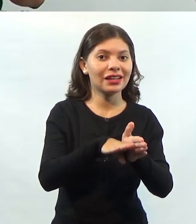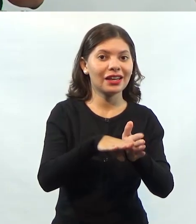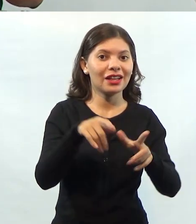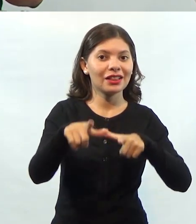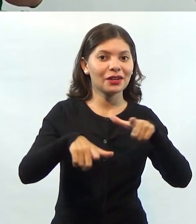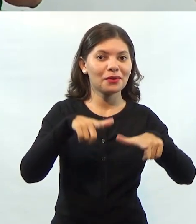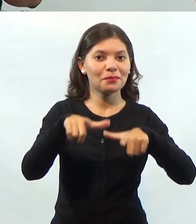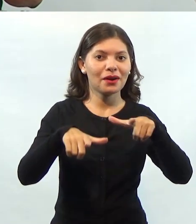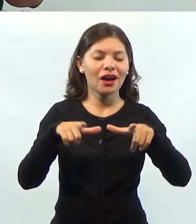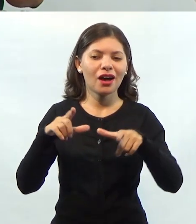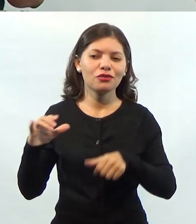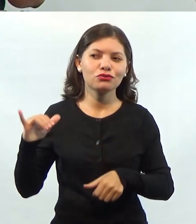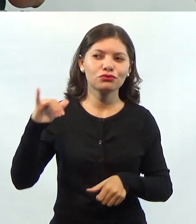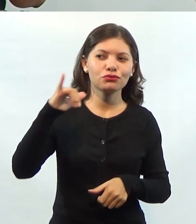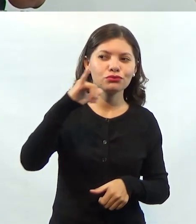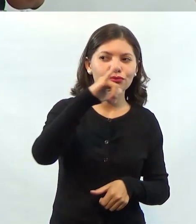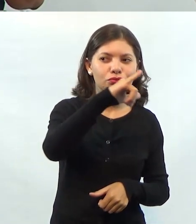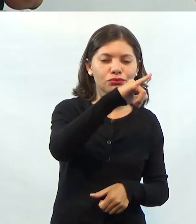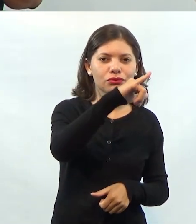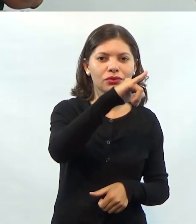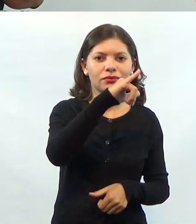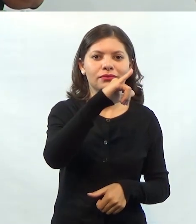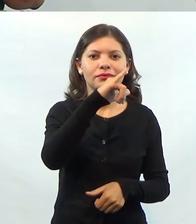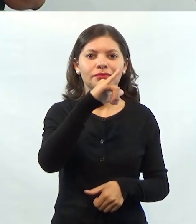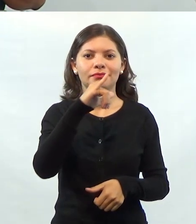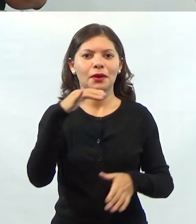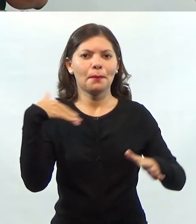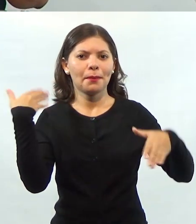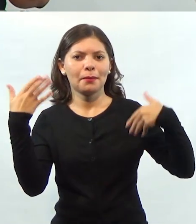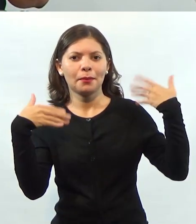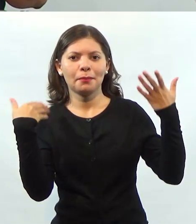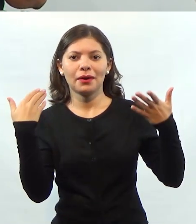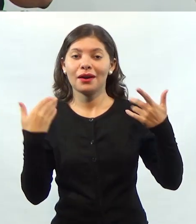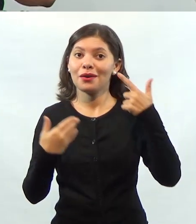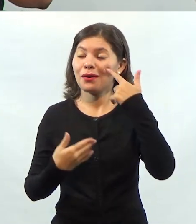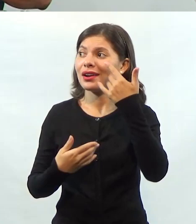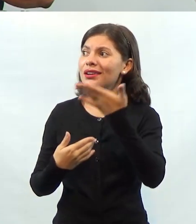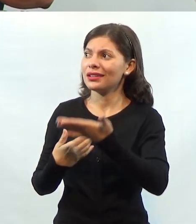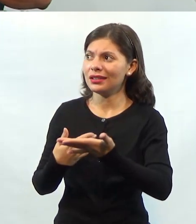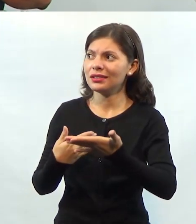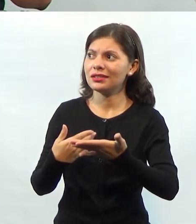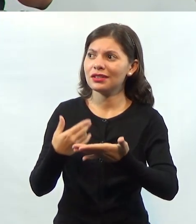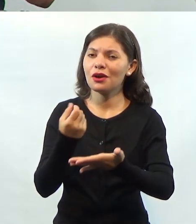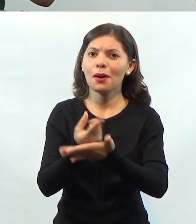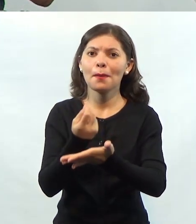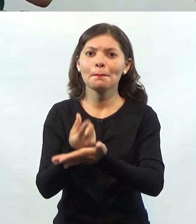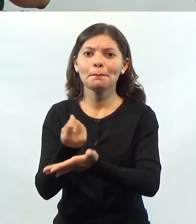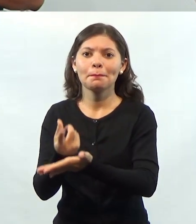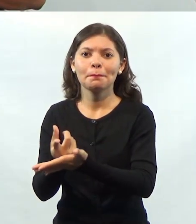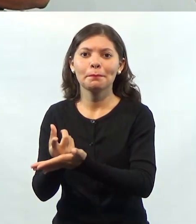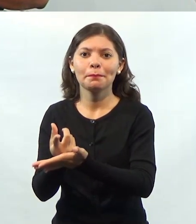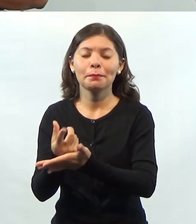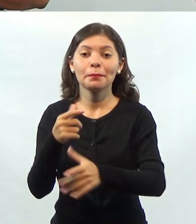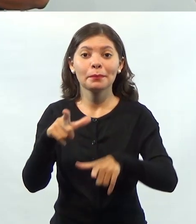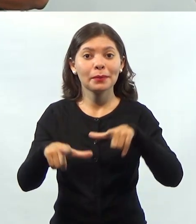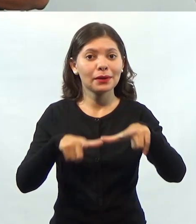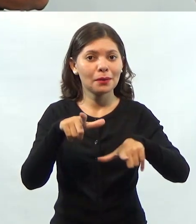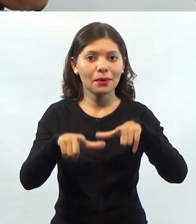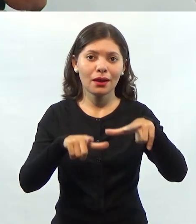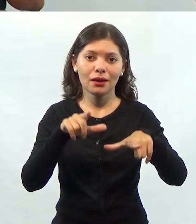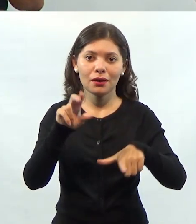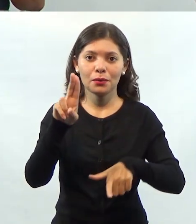já esse carro como bem de produção, ele foi comprado por aquela pessoa que vai fazer um serviço de Uber.